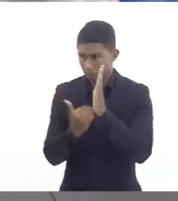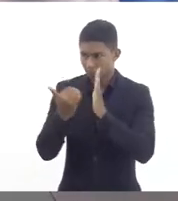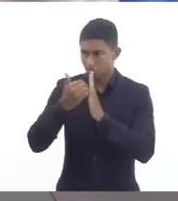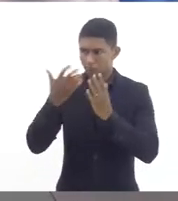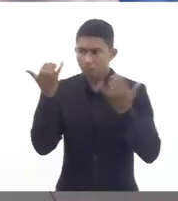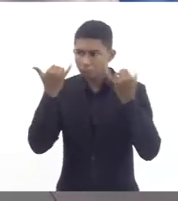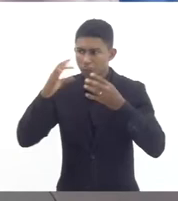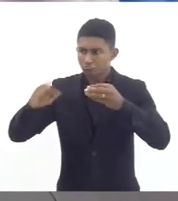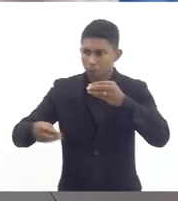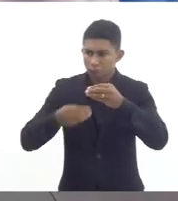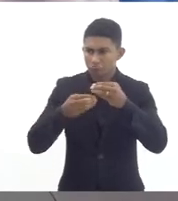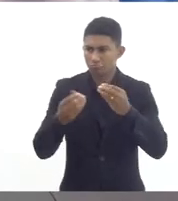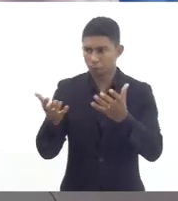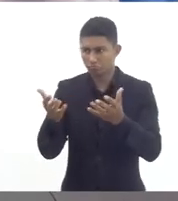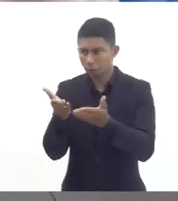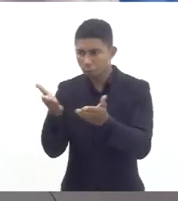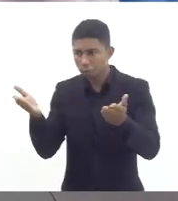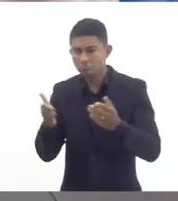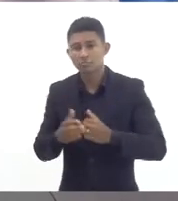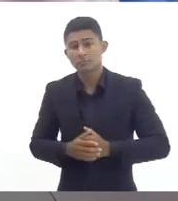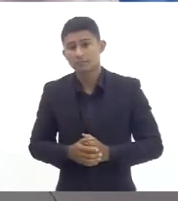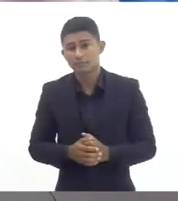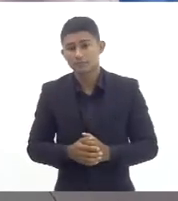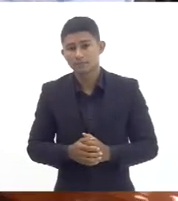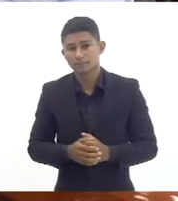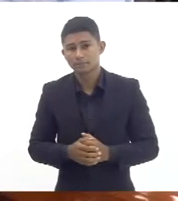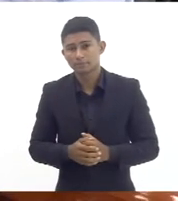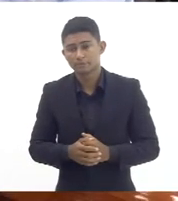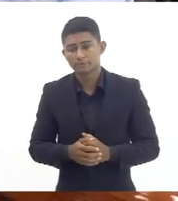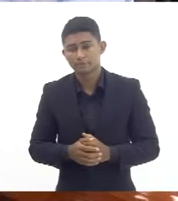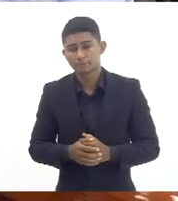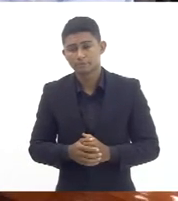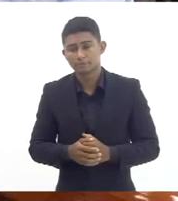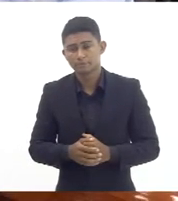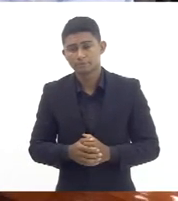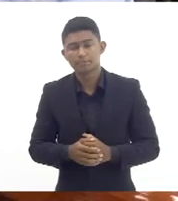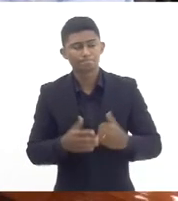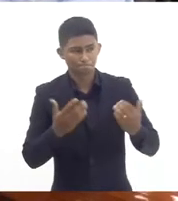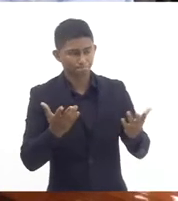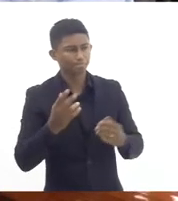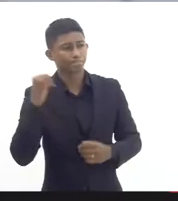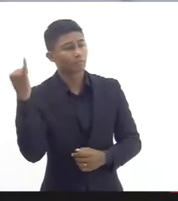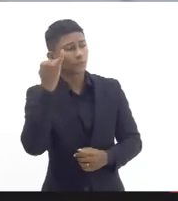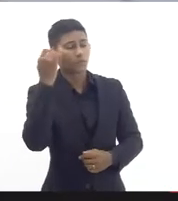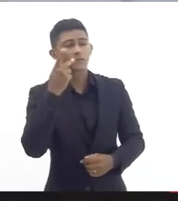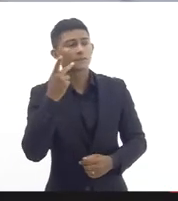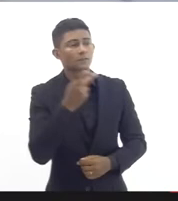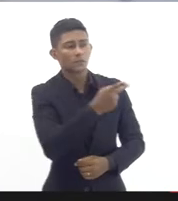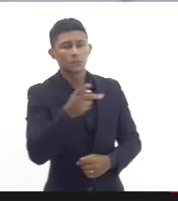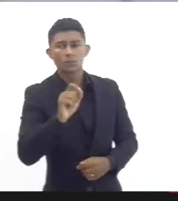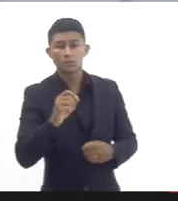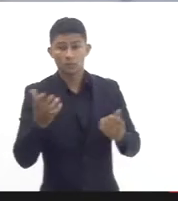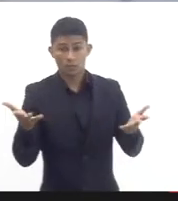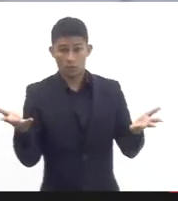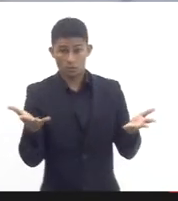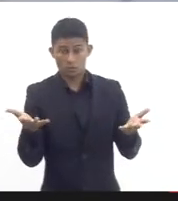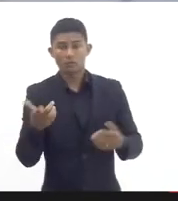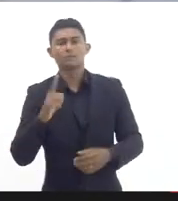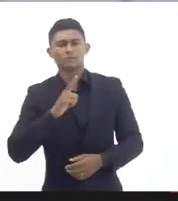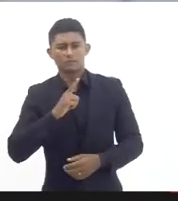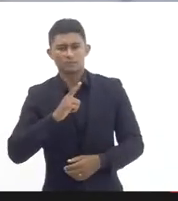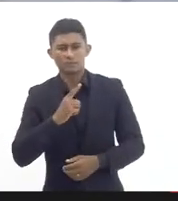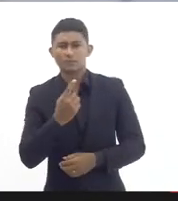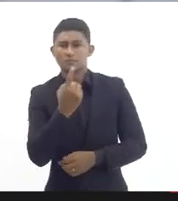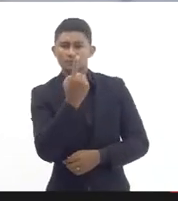Secretaria de Estado de Educação assim também por satisfazer hoje nós temos 1